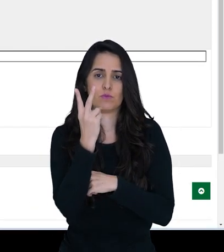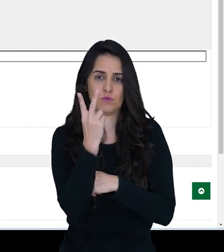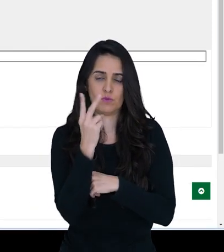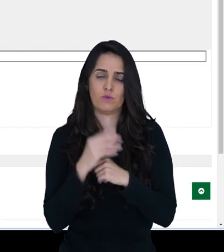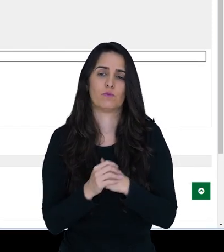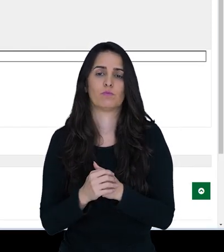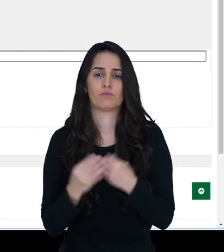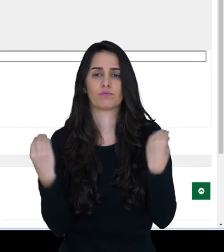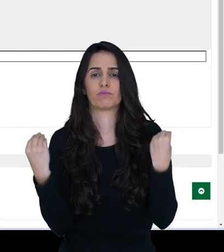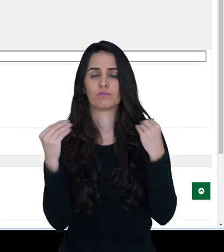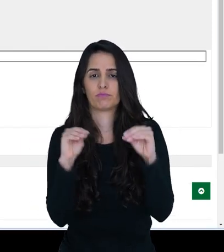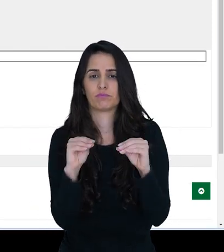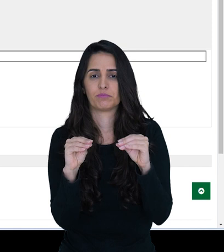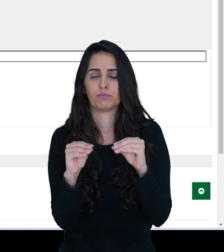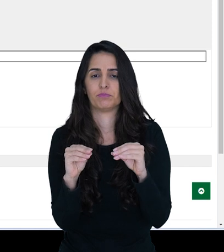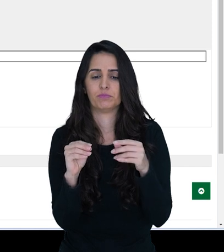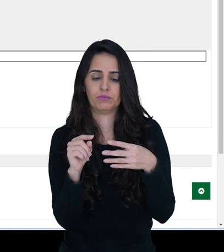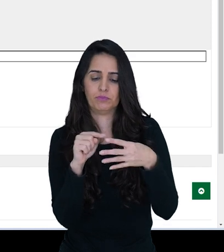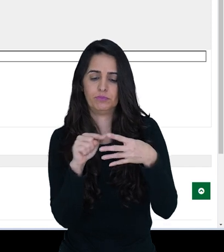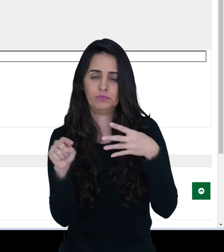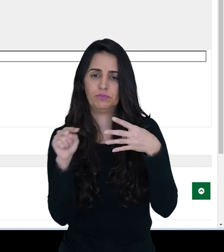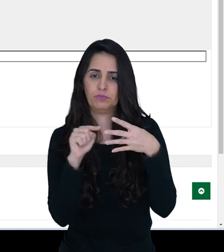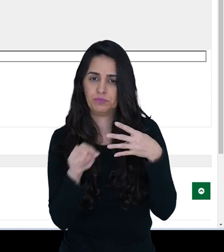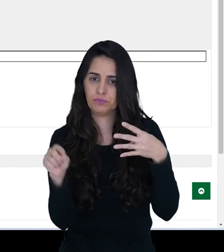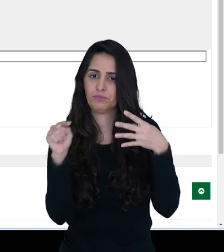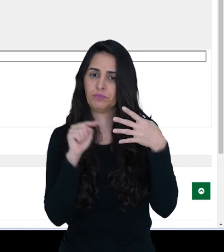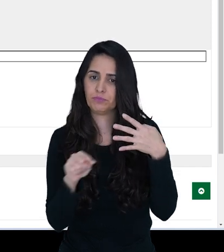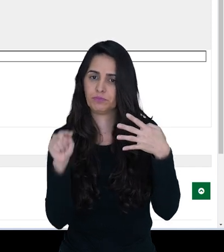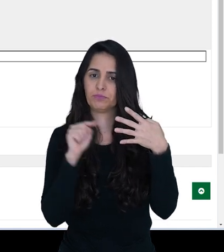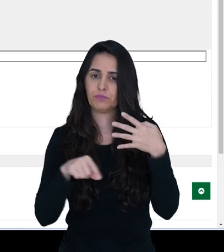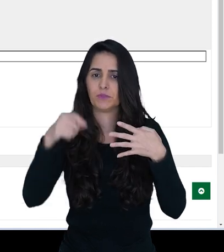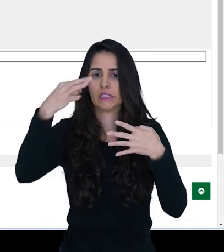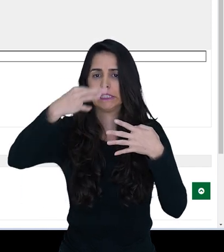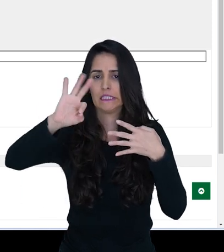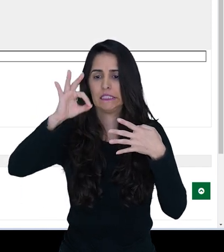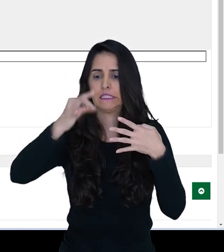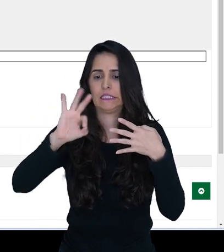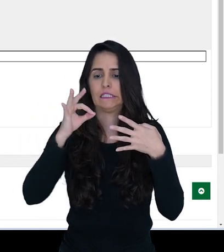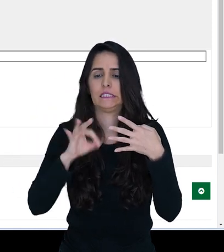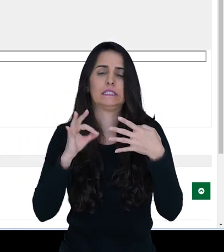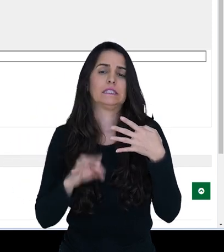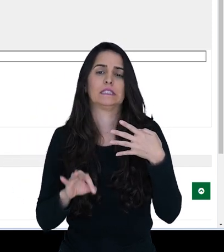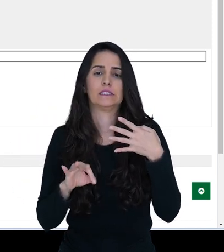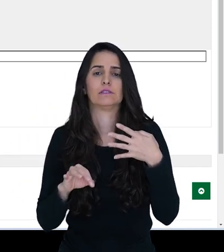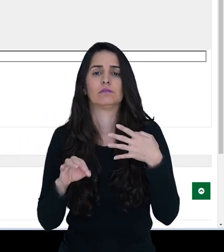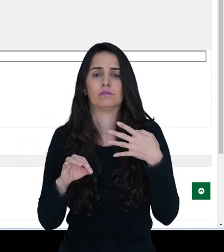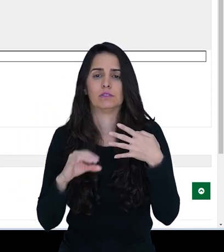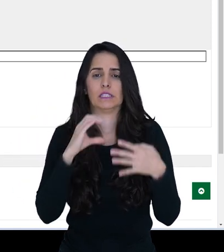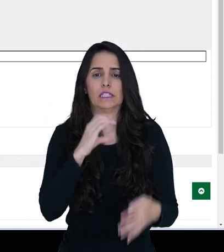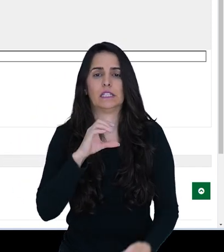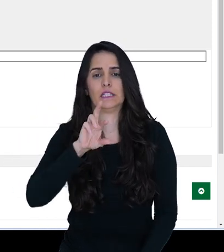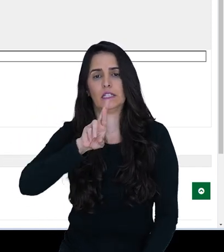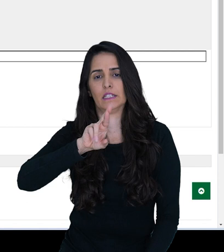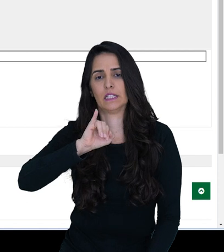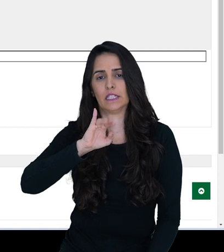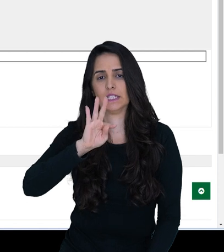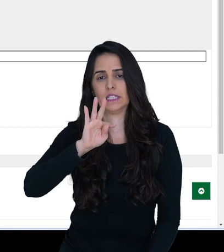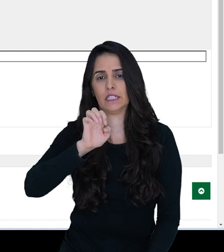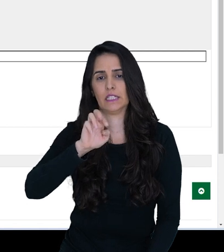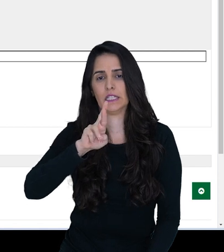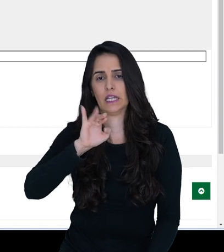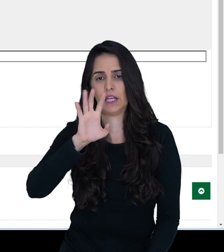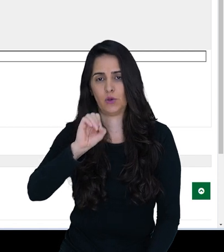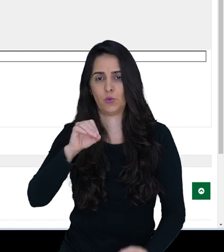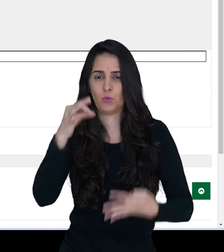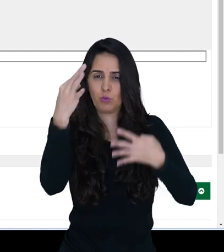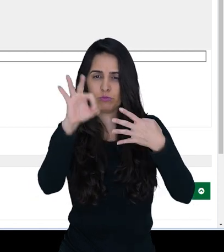Vou adicionar outro critério aí da mesma forma, né, colocando aqui qual é